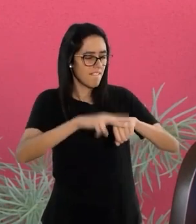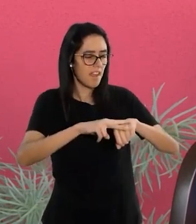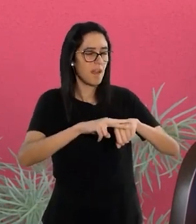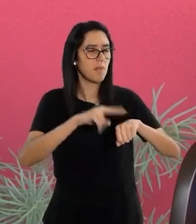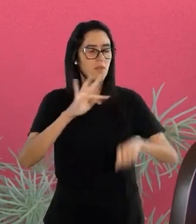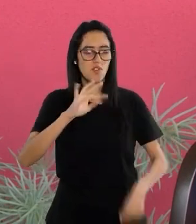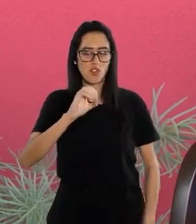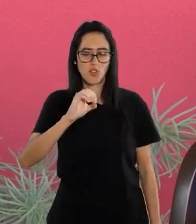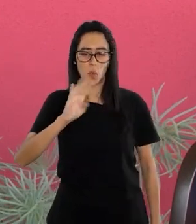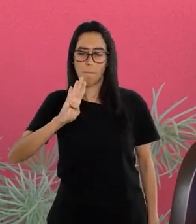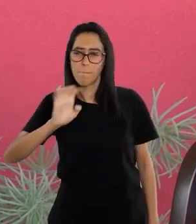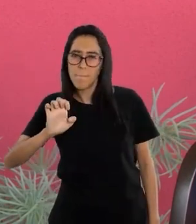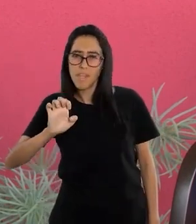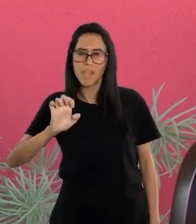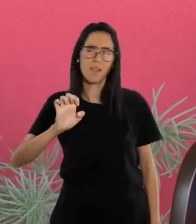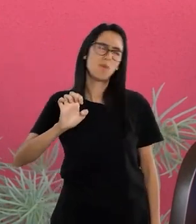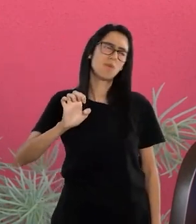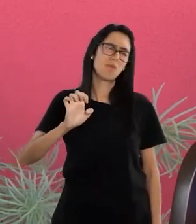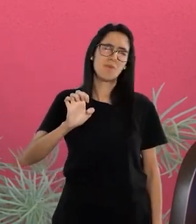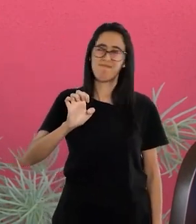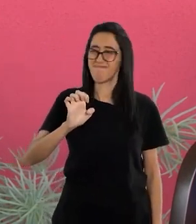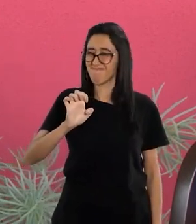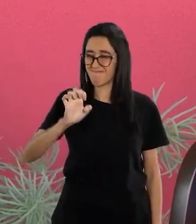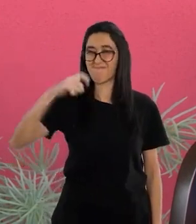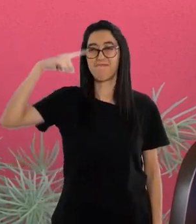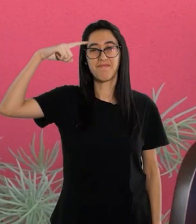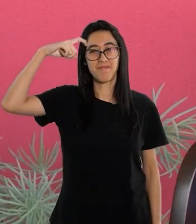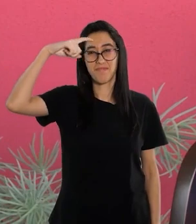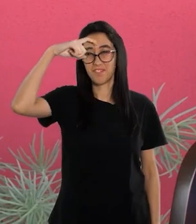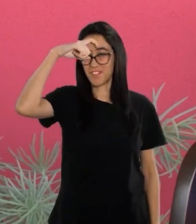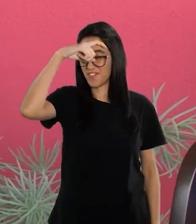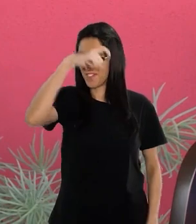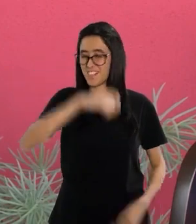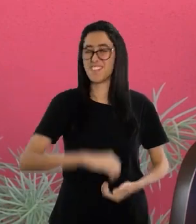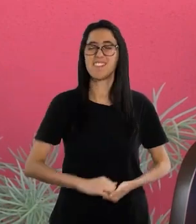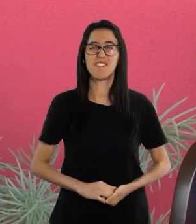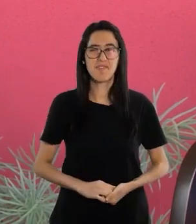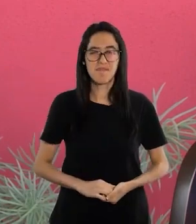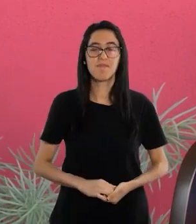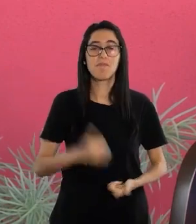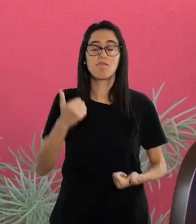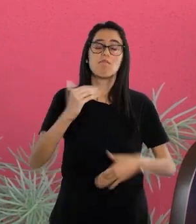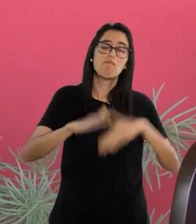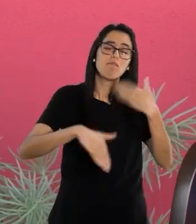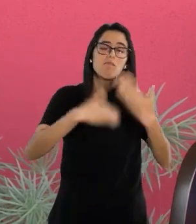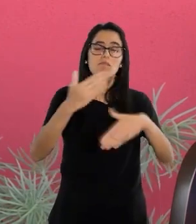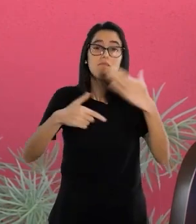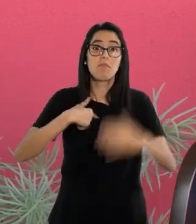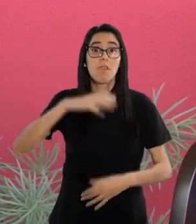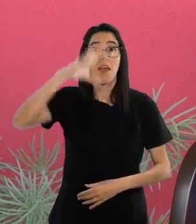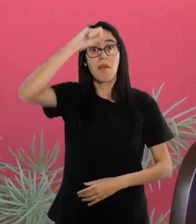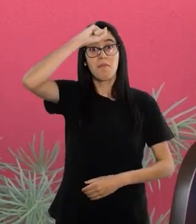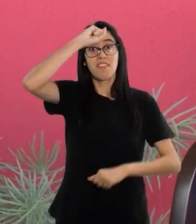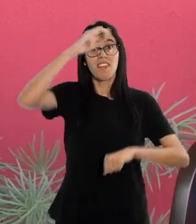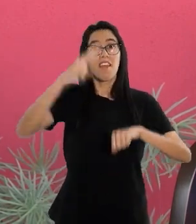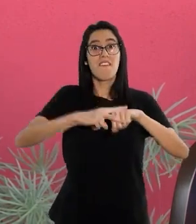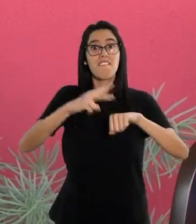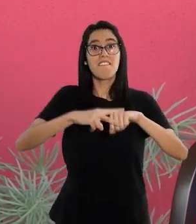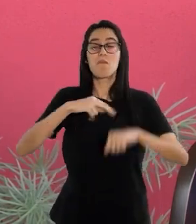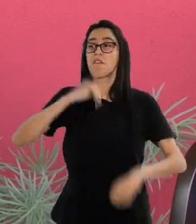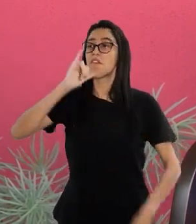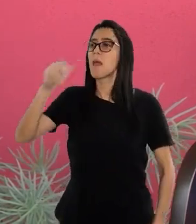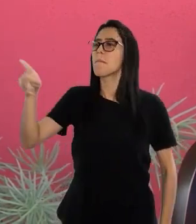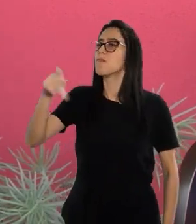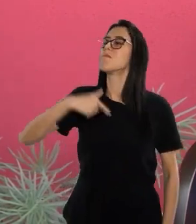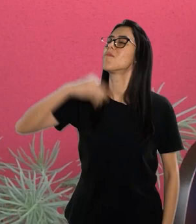O tal do verbo to be. Hum... Aí... Aí quando eu aprendi o verbo,